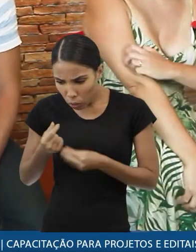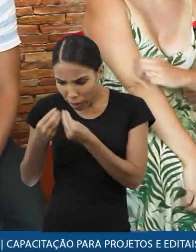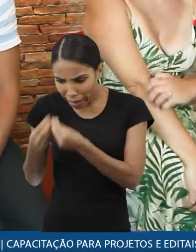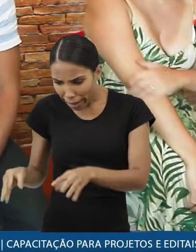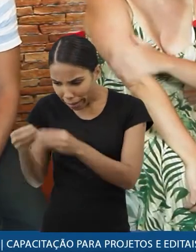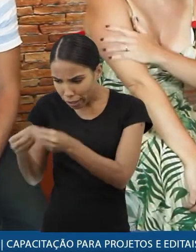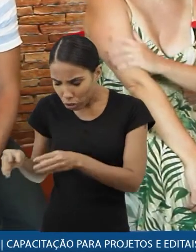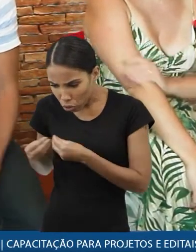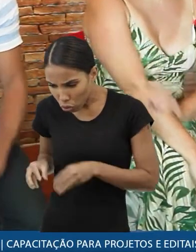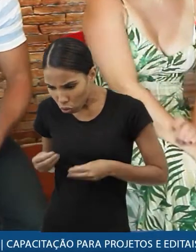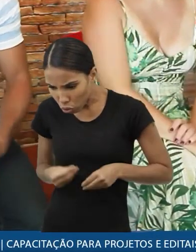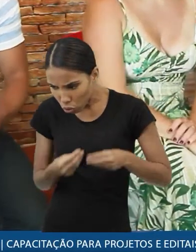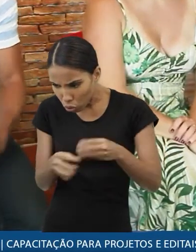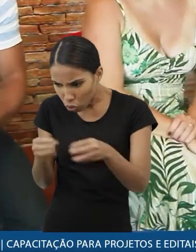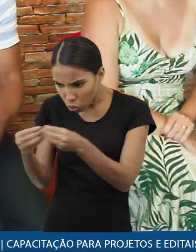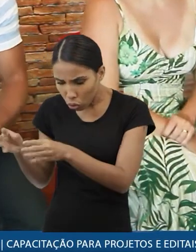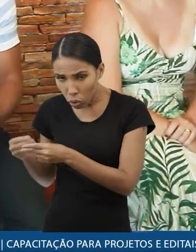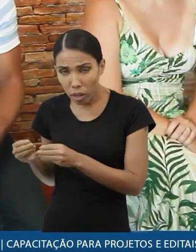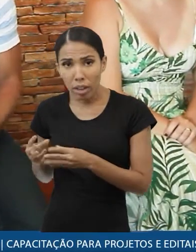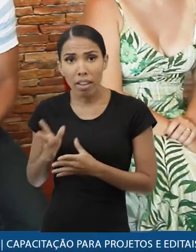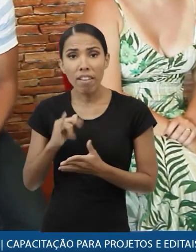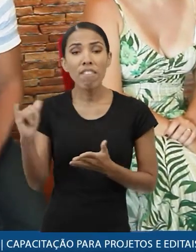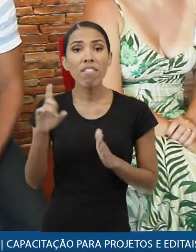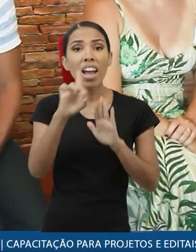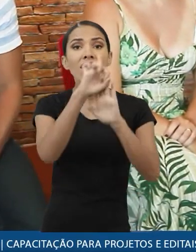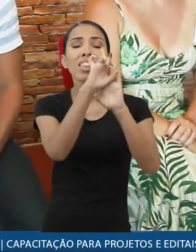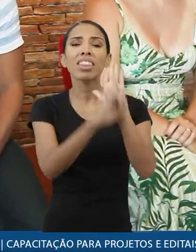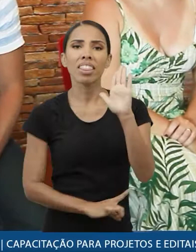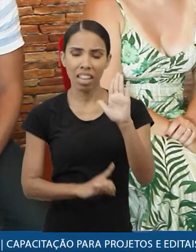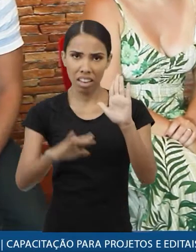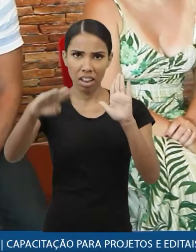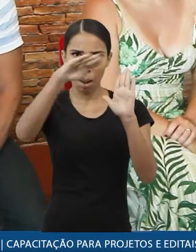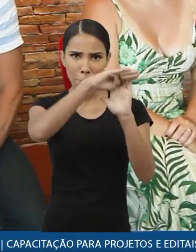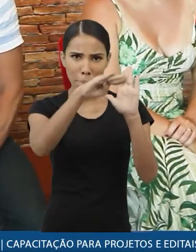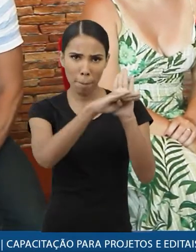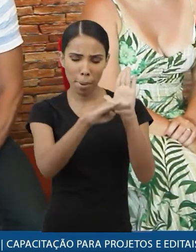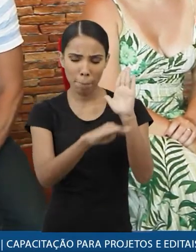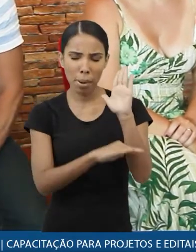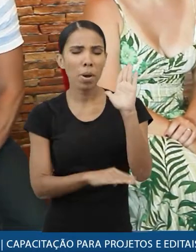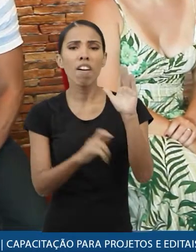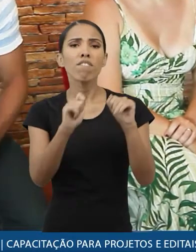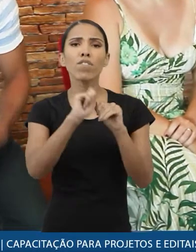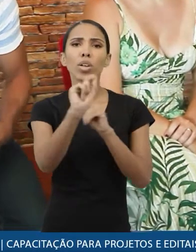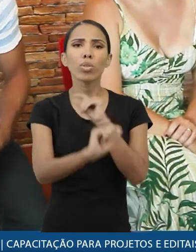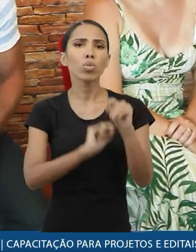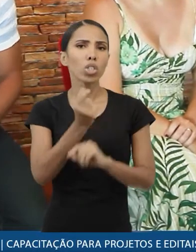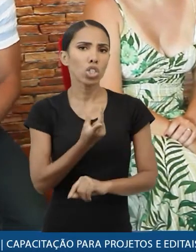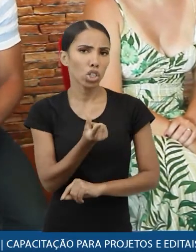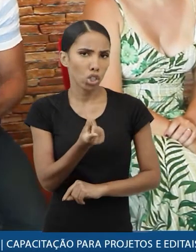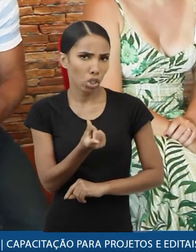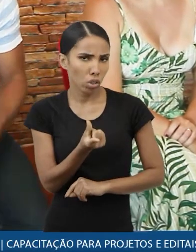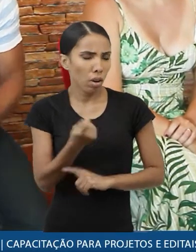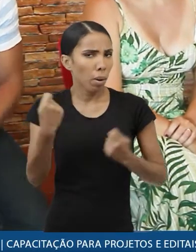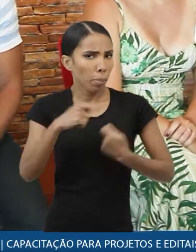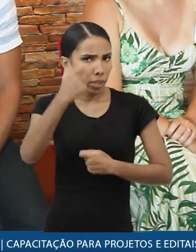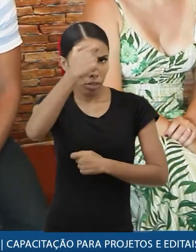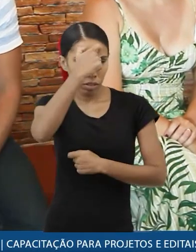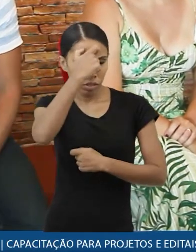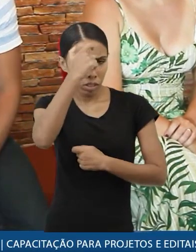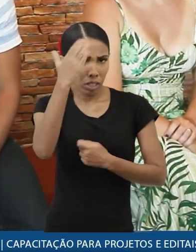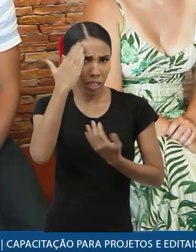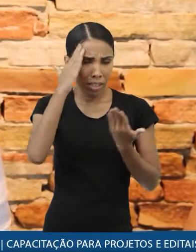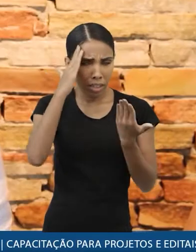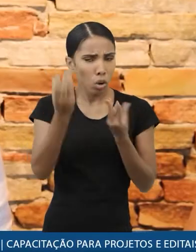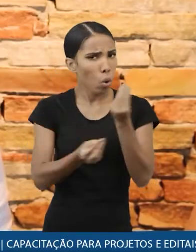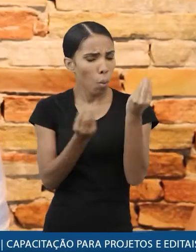né? A prestação de contas nada mais é do que um processo declaratório do que você fez com esse dinheiro e, naturalmente, você precisa ter um entendimento